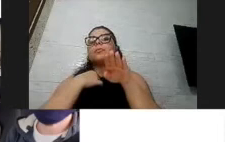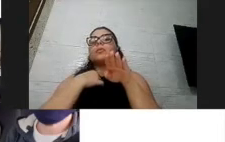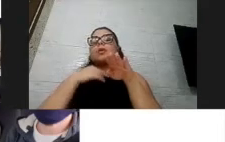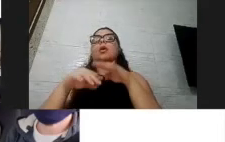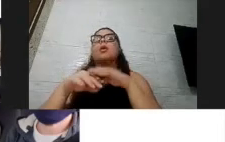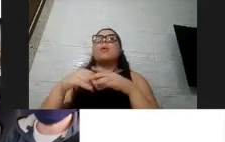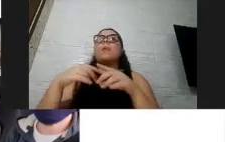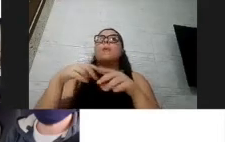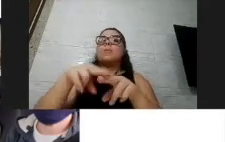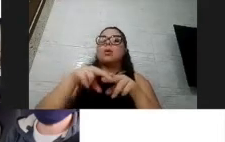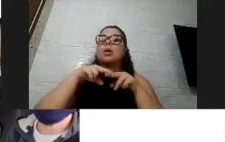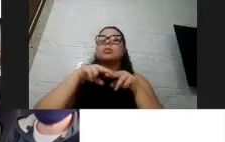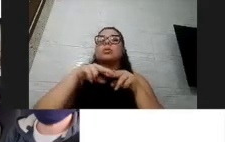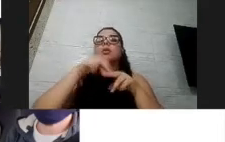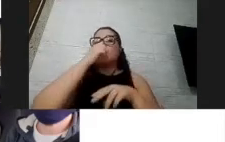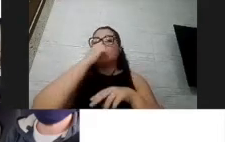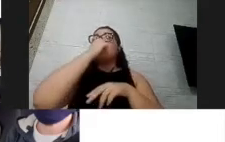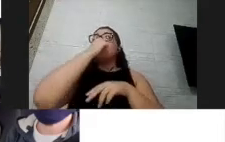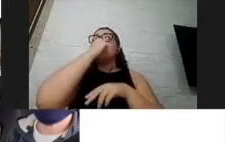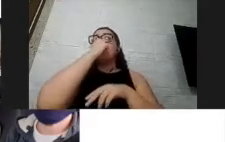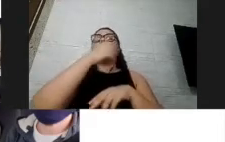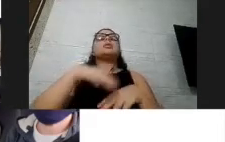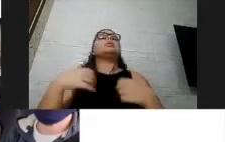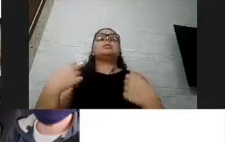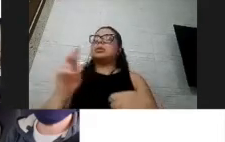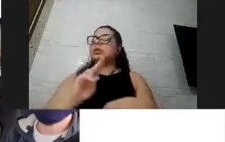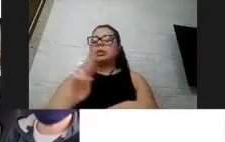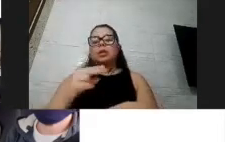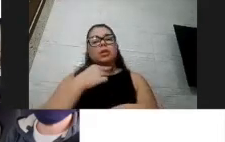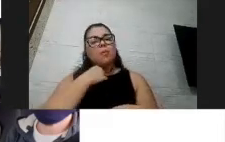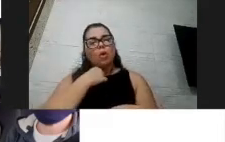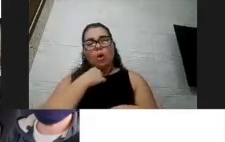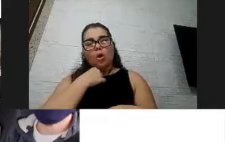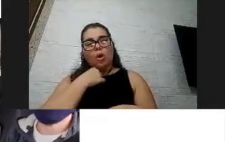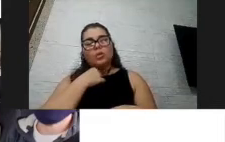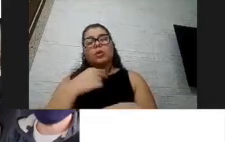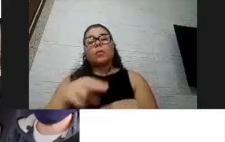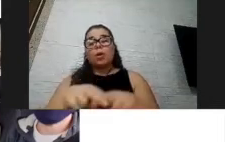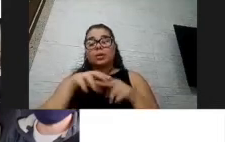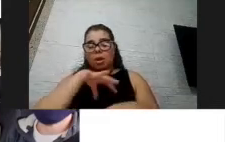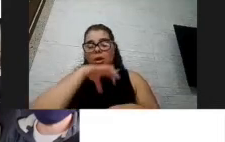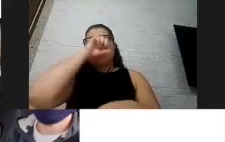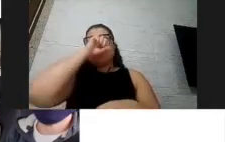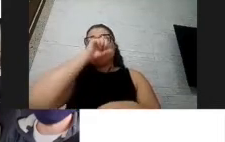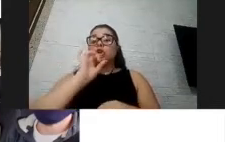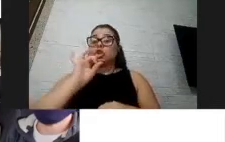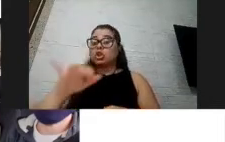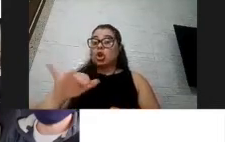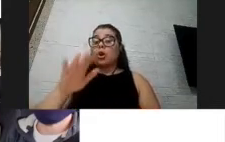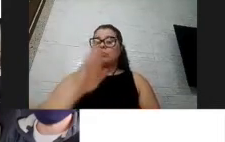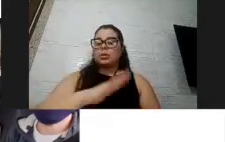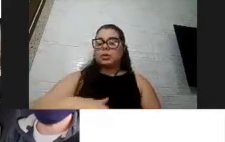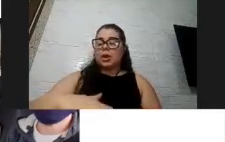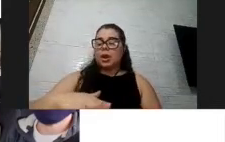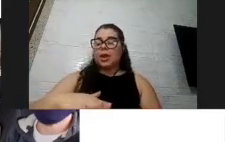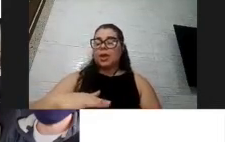sufocamento ou qualquer uso inadequado que altere a respiração. Então, máscara só para pessoas com mais de dois